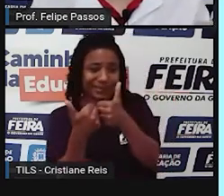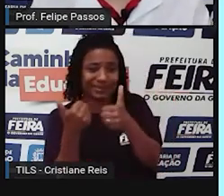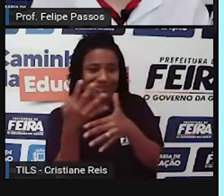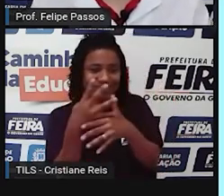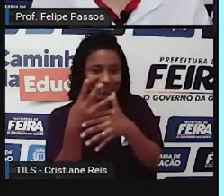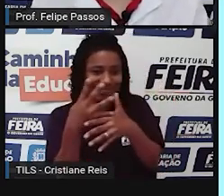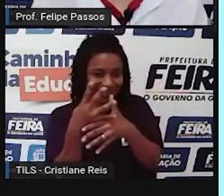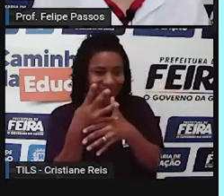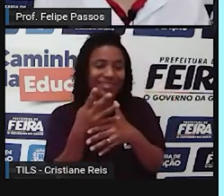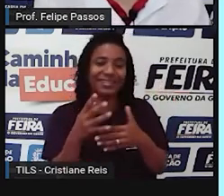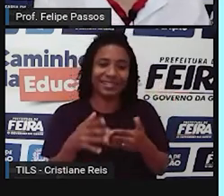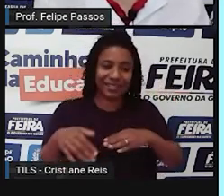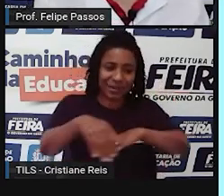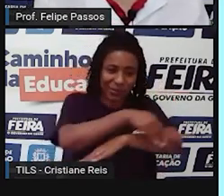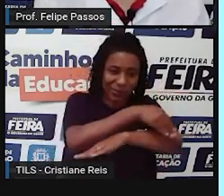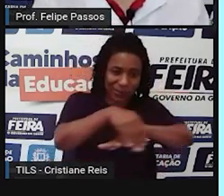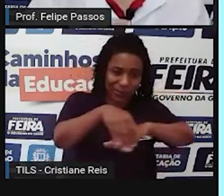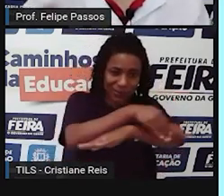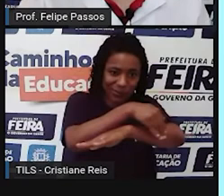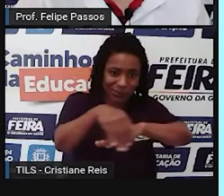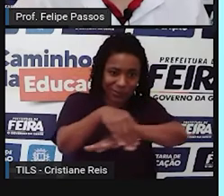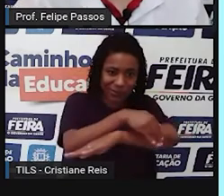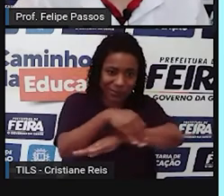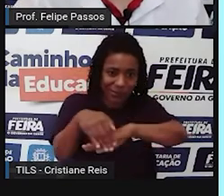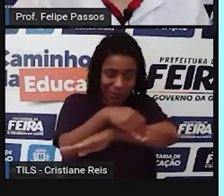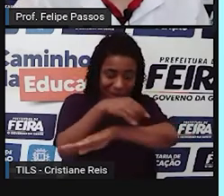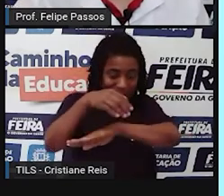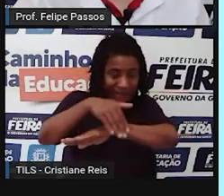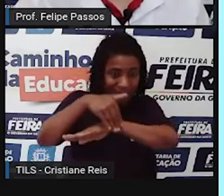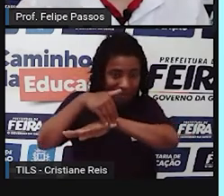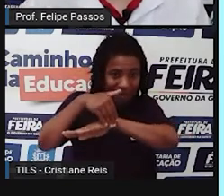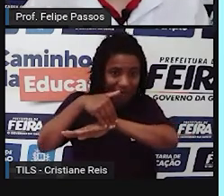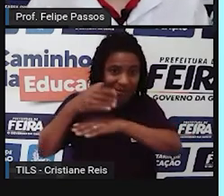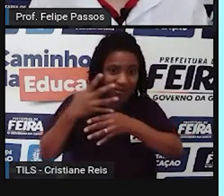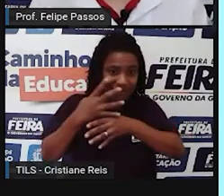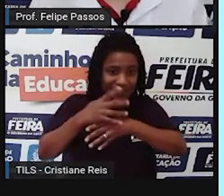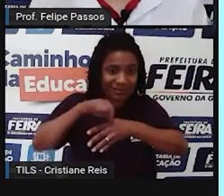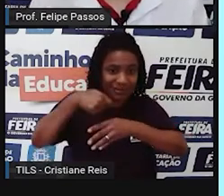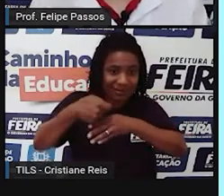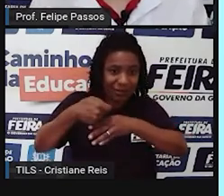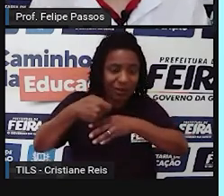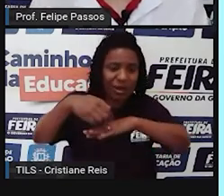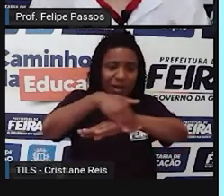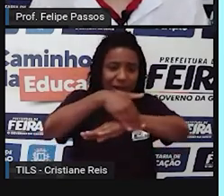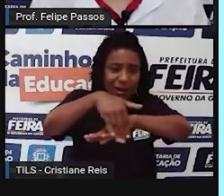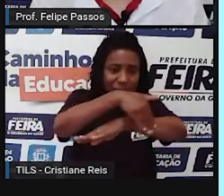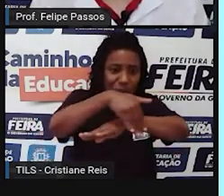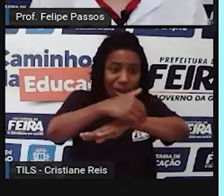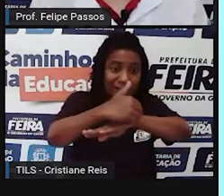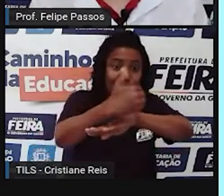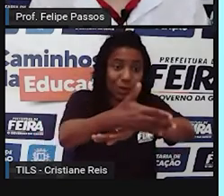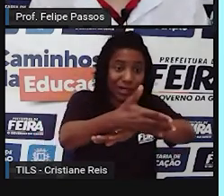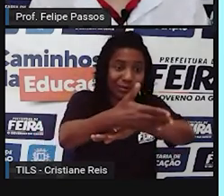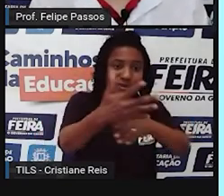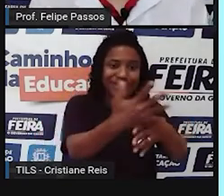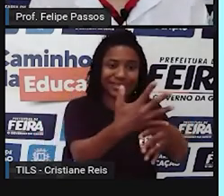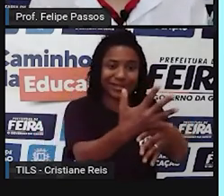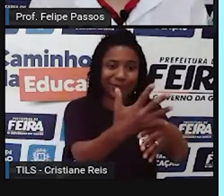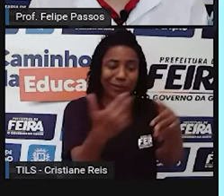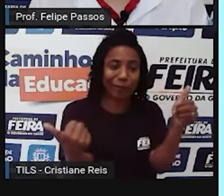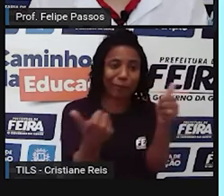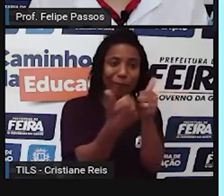tem uma rua que começa numa cidade e vai terminar em outra. Então, a conurbação é um processo de